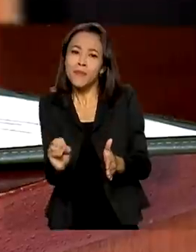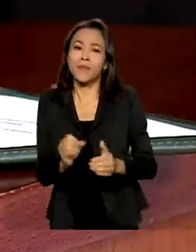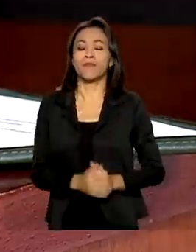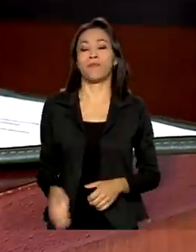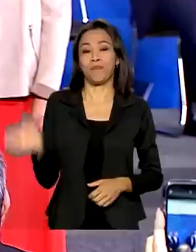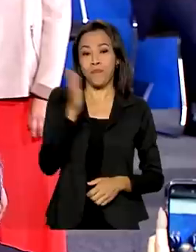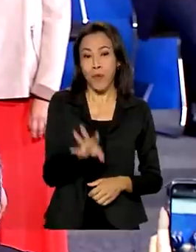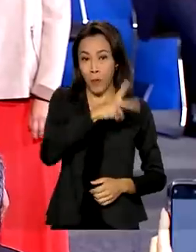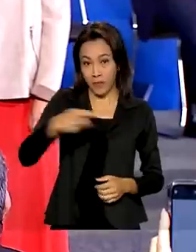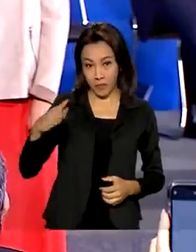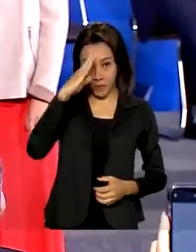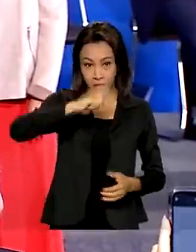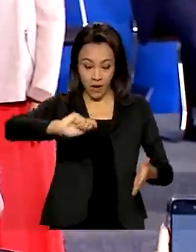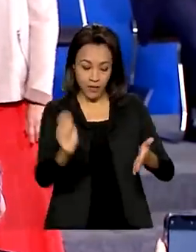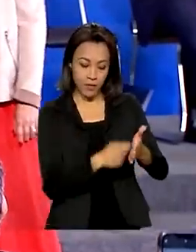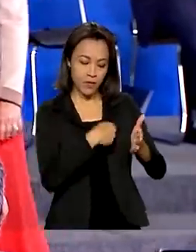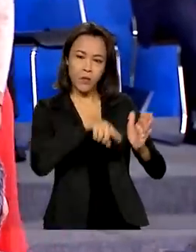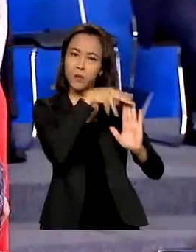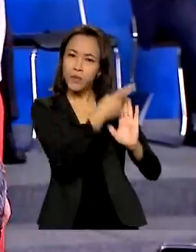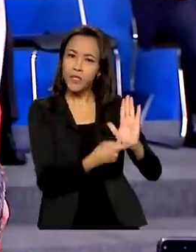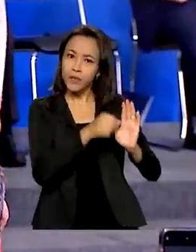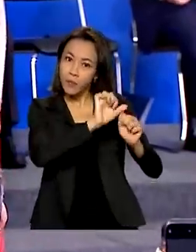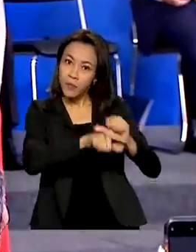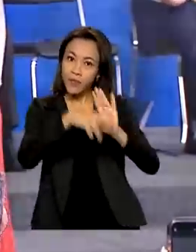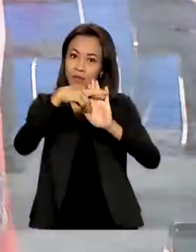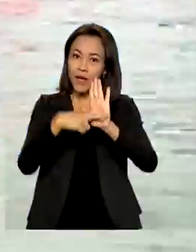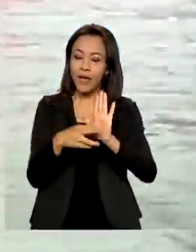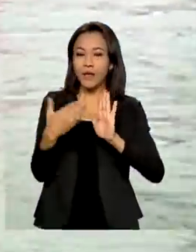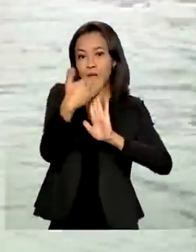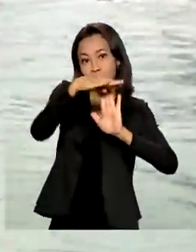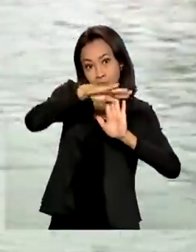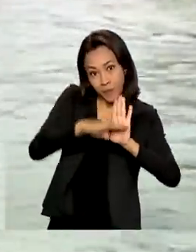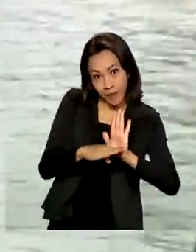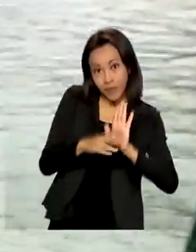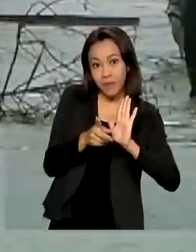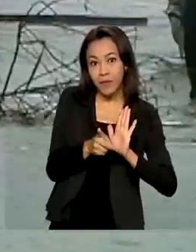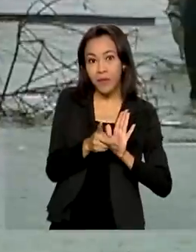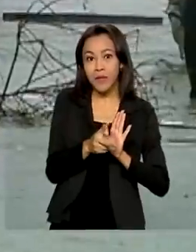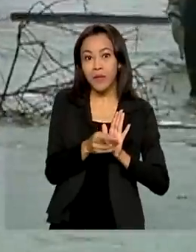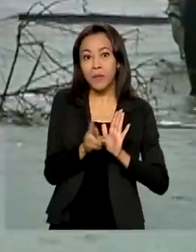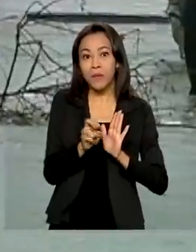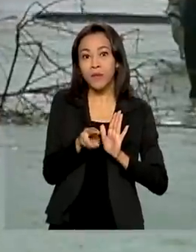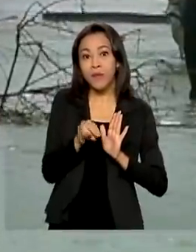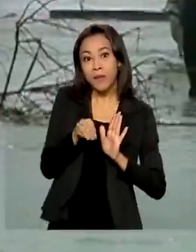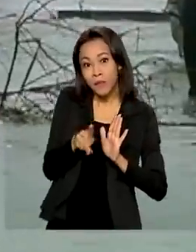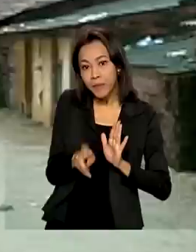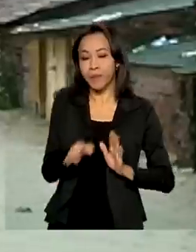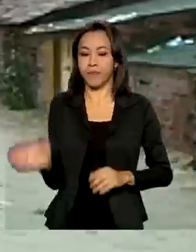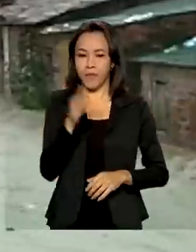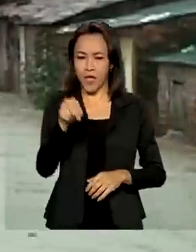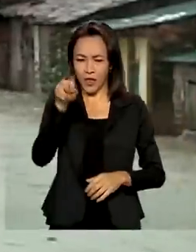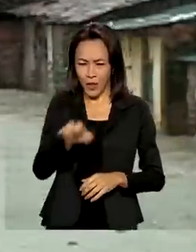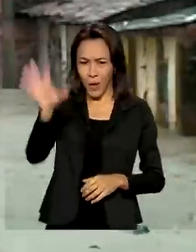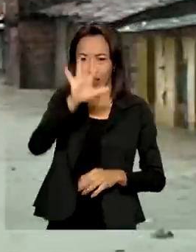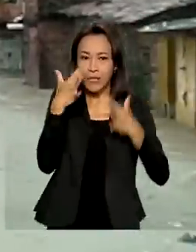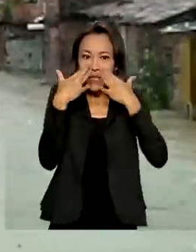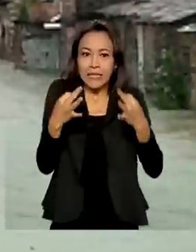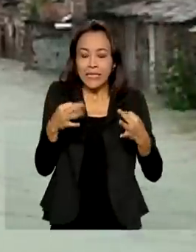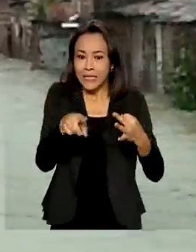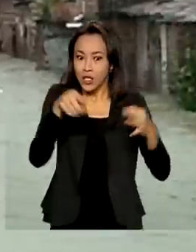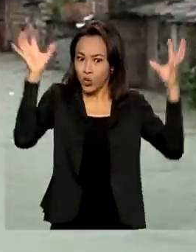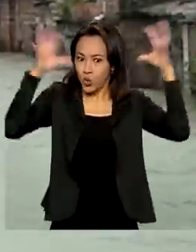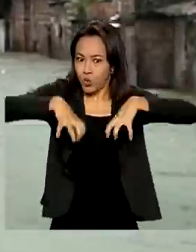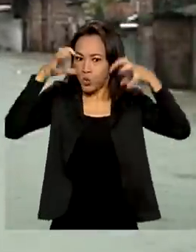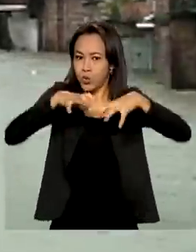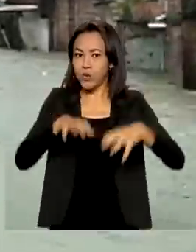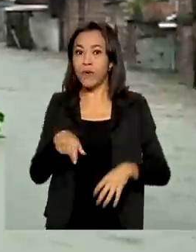Bolsonaro sanciona projeto que altera o Pronamp. Nordeste em atenção. Defesa civil alerta para chuvas intensas em